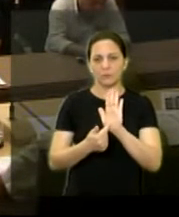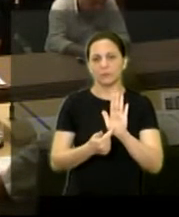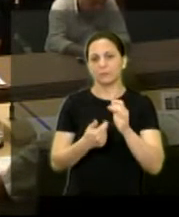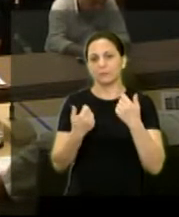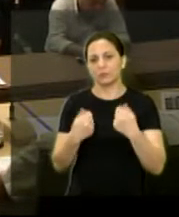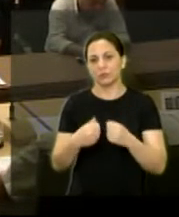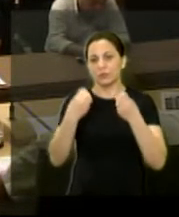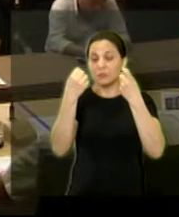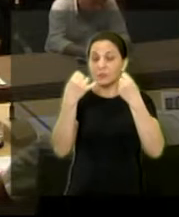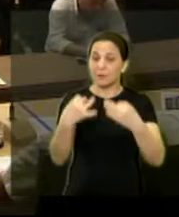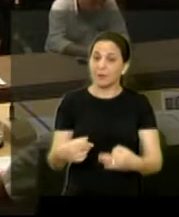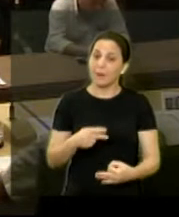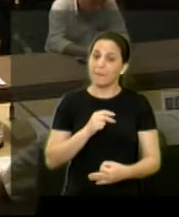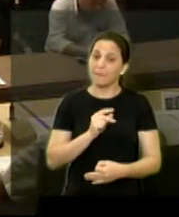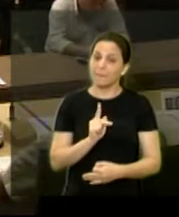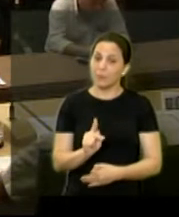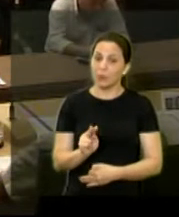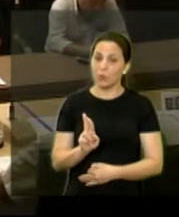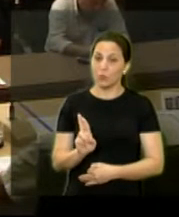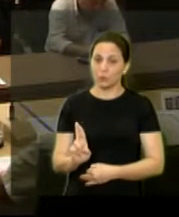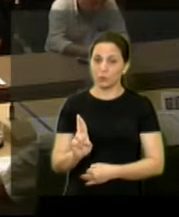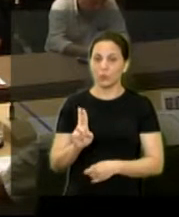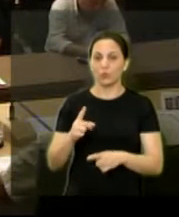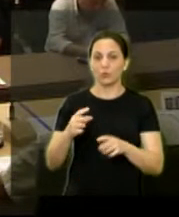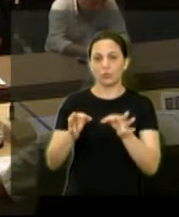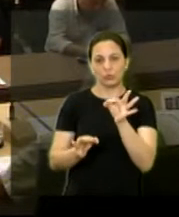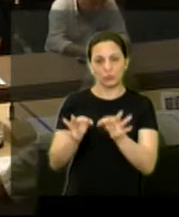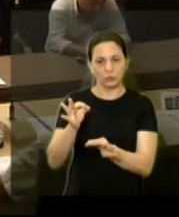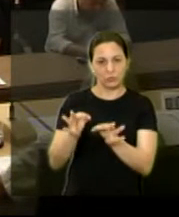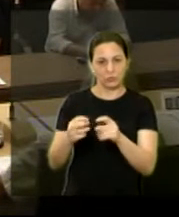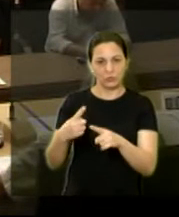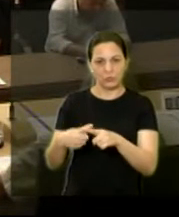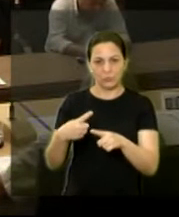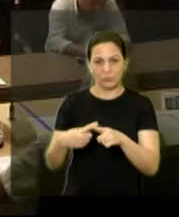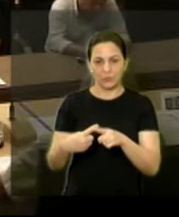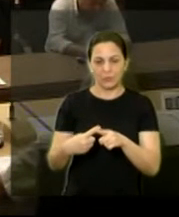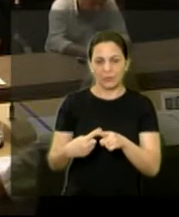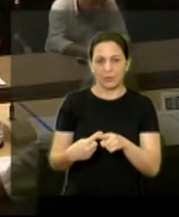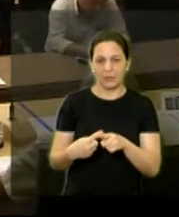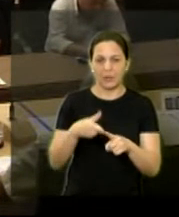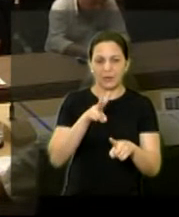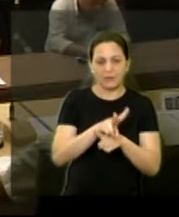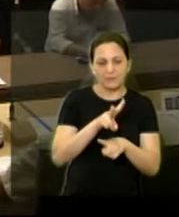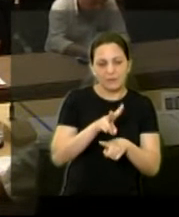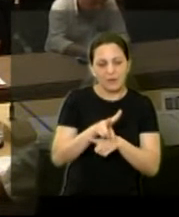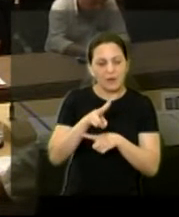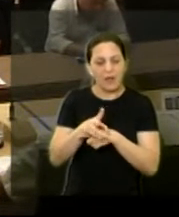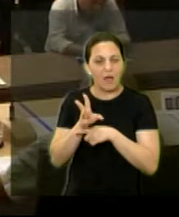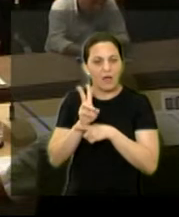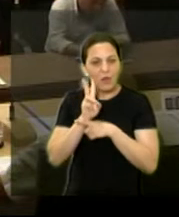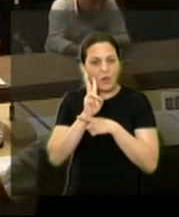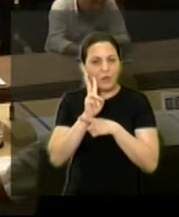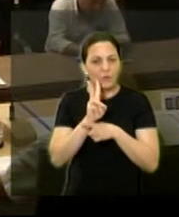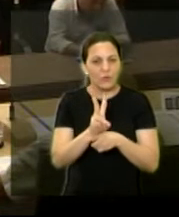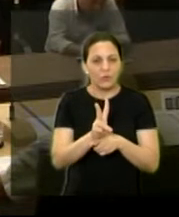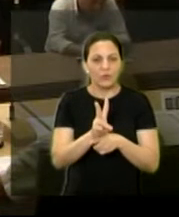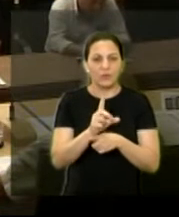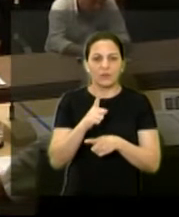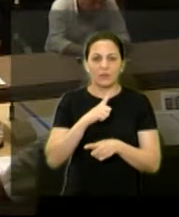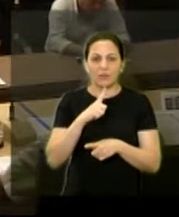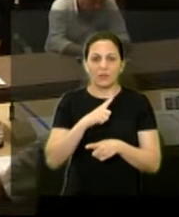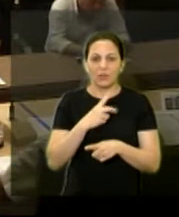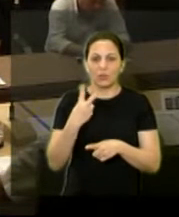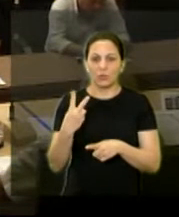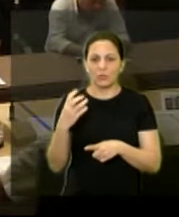tivemos que justificar para o promotor tudo porque ele mandou um perito no local o perito foi lá e disse que a construção tinha dois